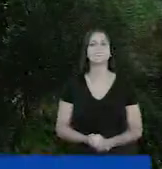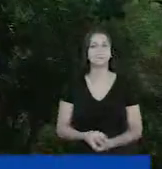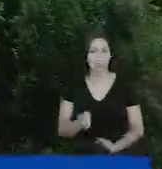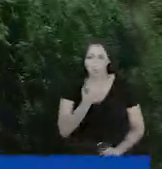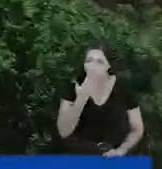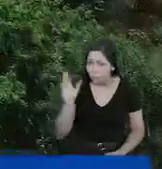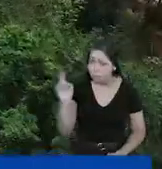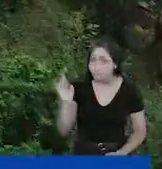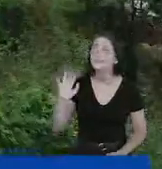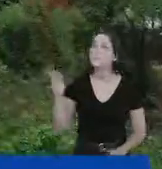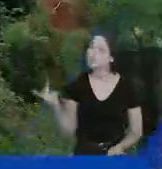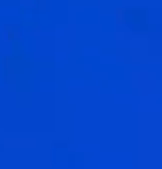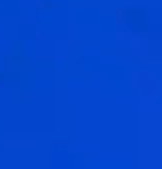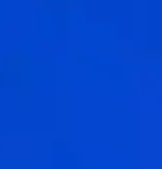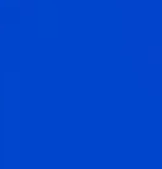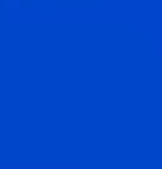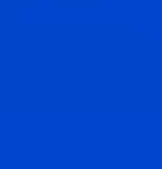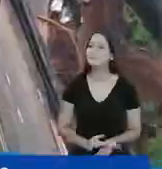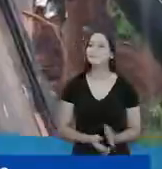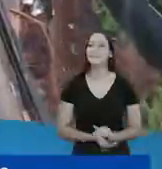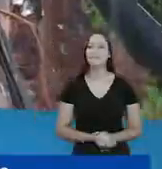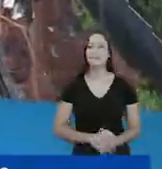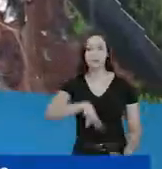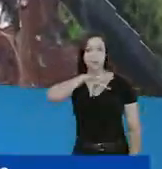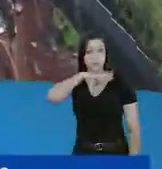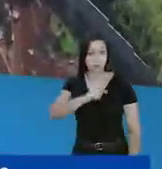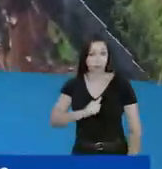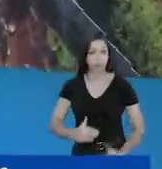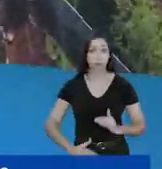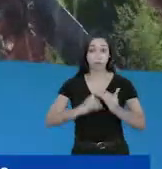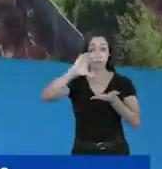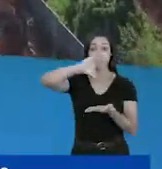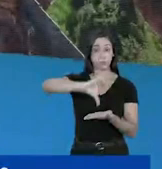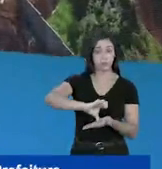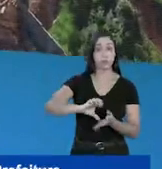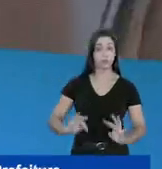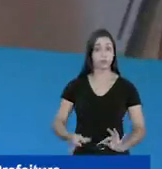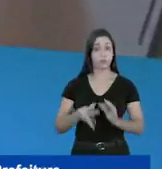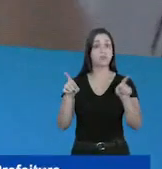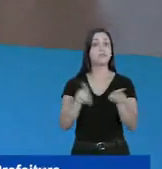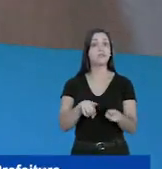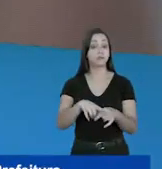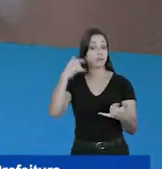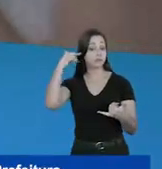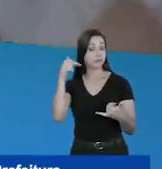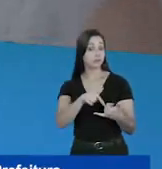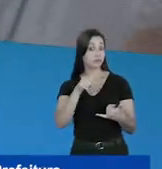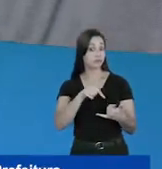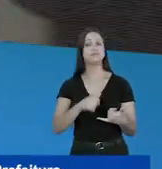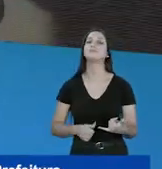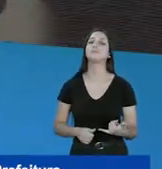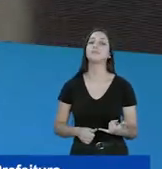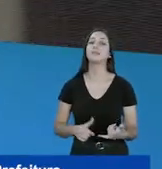Isso não é promessa, é realidade. Para Odelmo, inovação está no Polo Tecnológico e aqui também no celular,